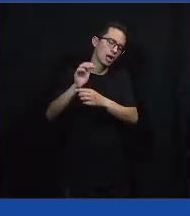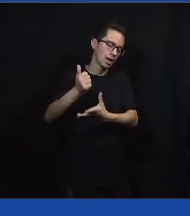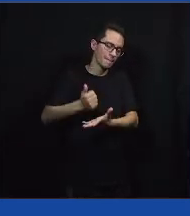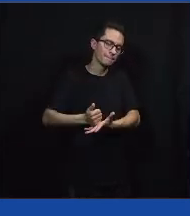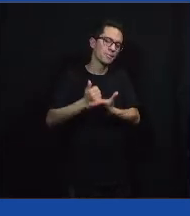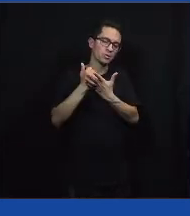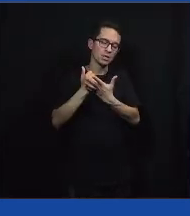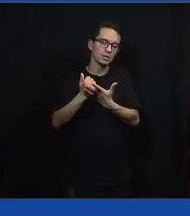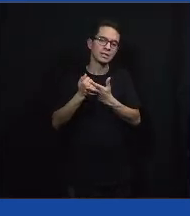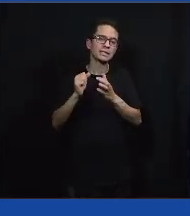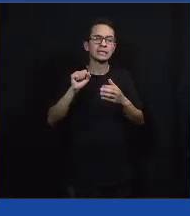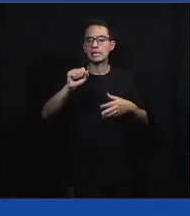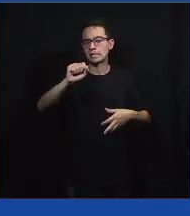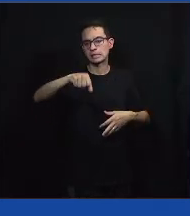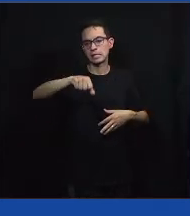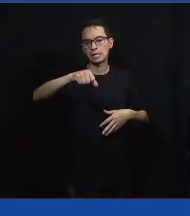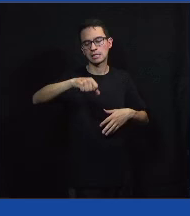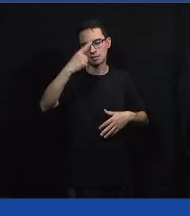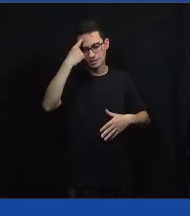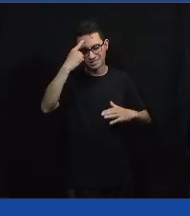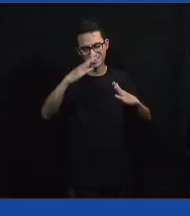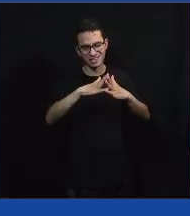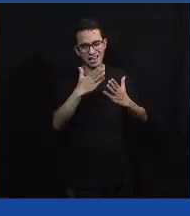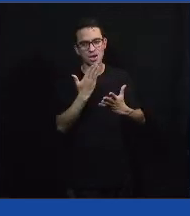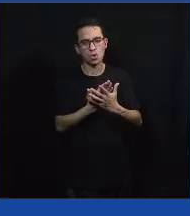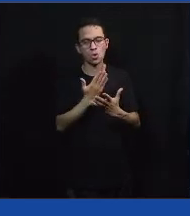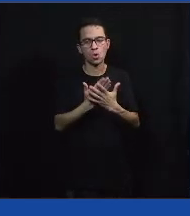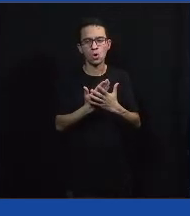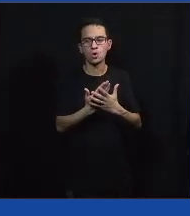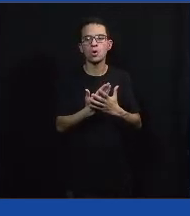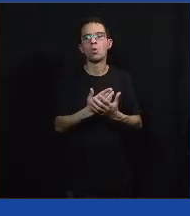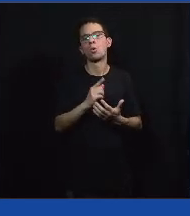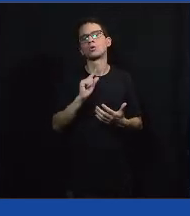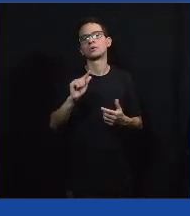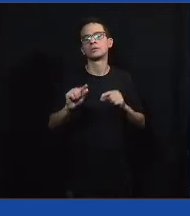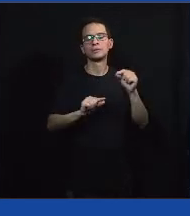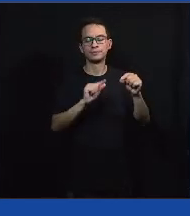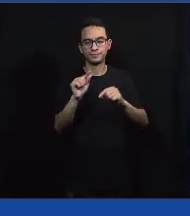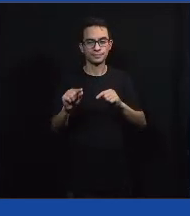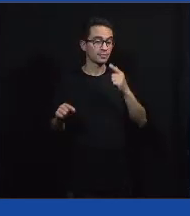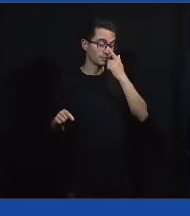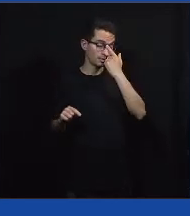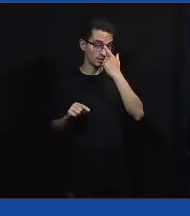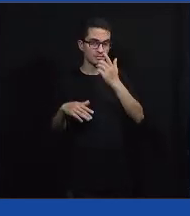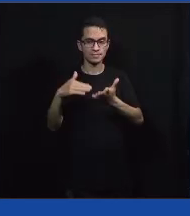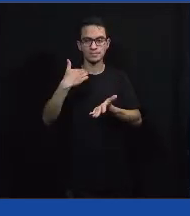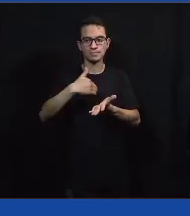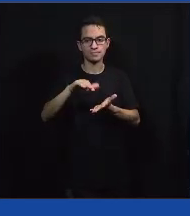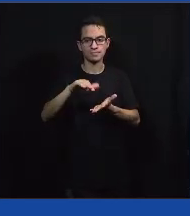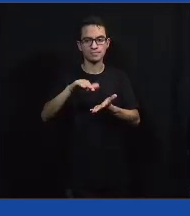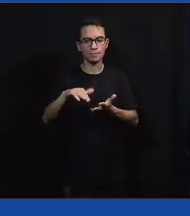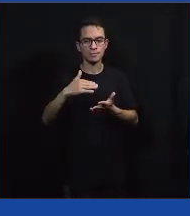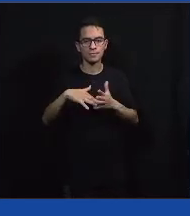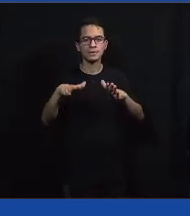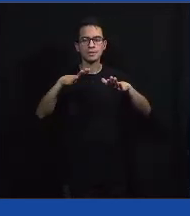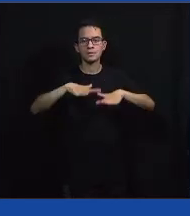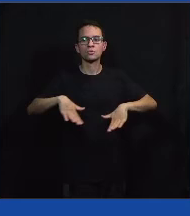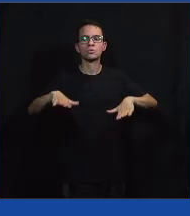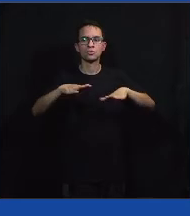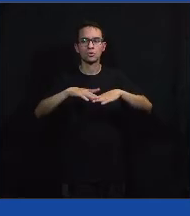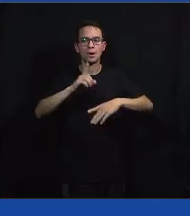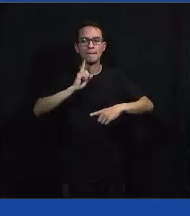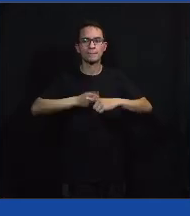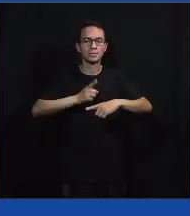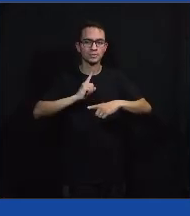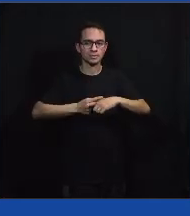atuar na questão do ensino médio, que quem acaba tendo mais poder acaba sendo a Secretaria de Educação Estadual, né? Então,